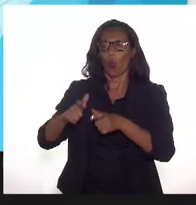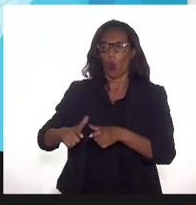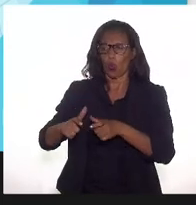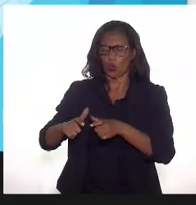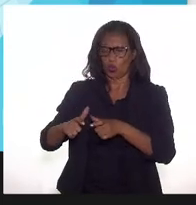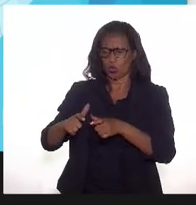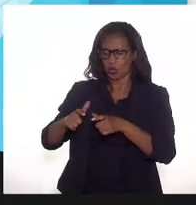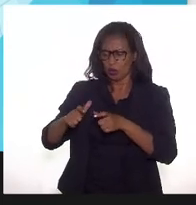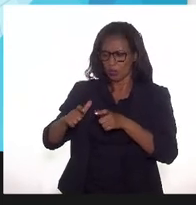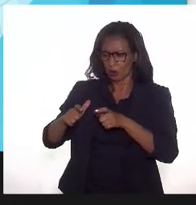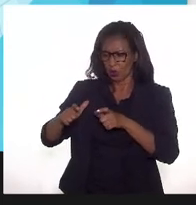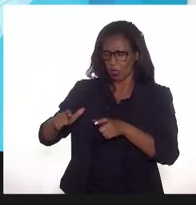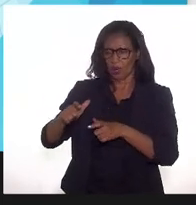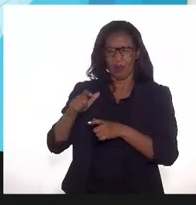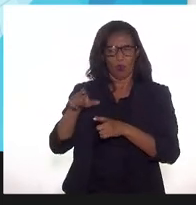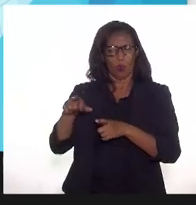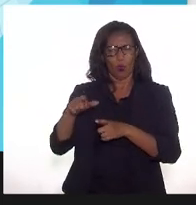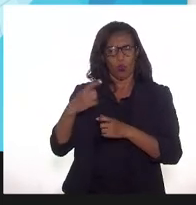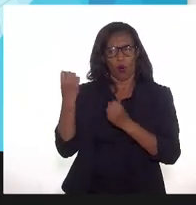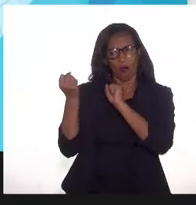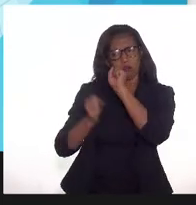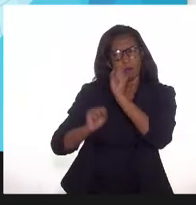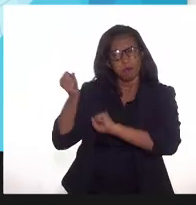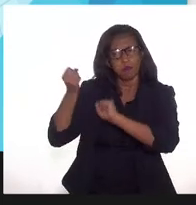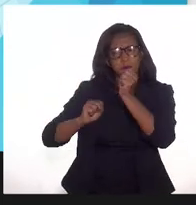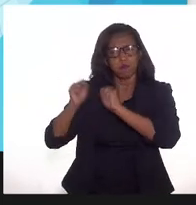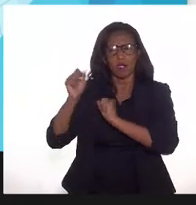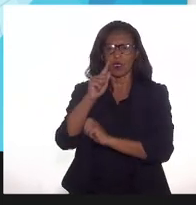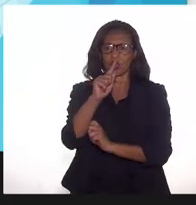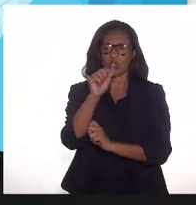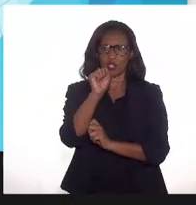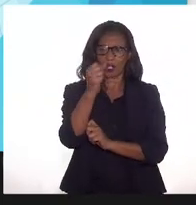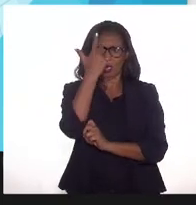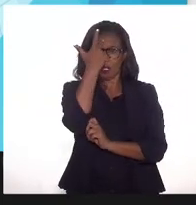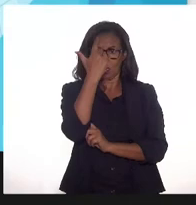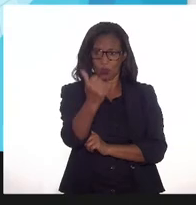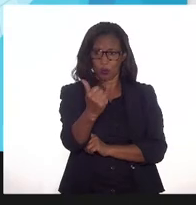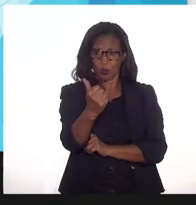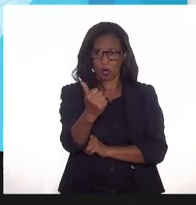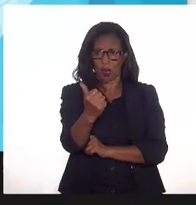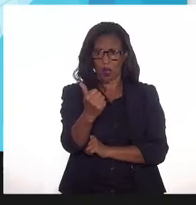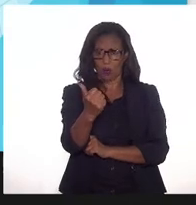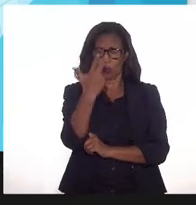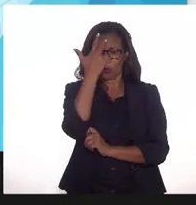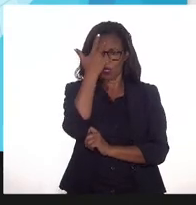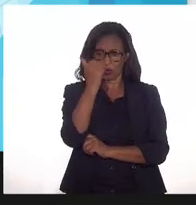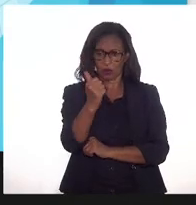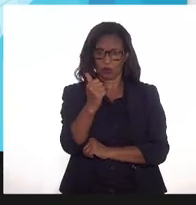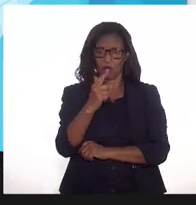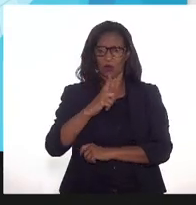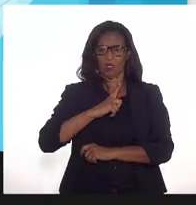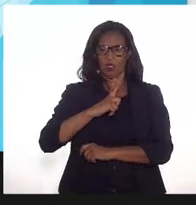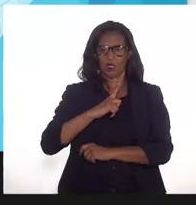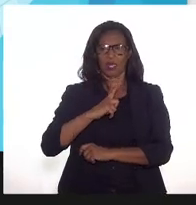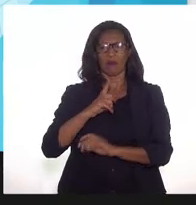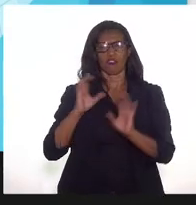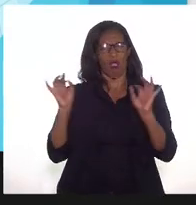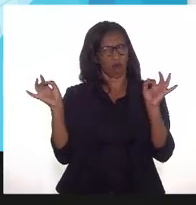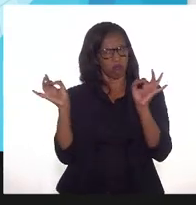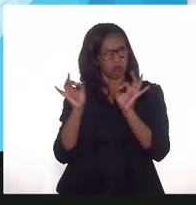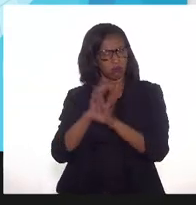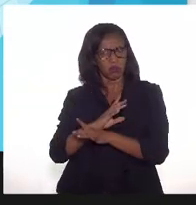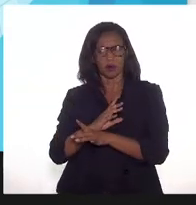crítica da indústria de gás natural de escoamento de gás natural tenha sido feita